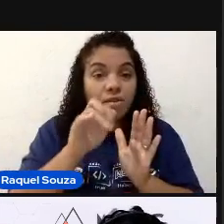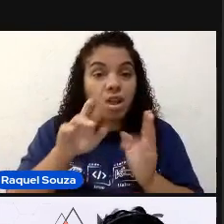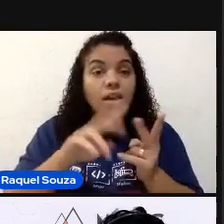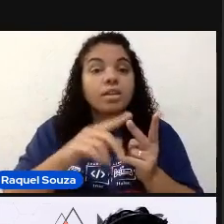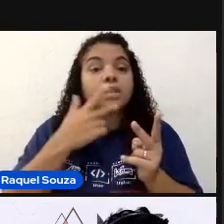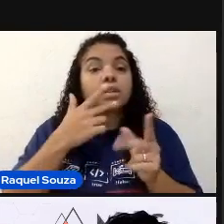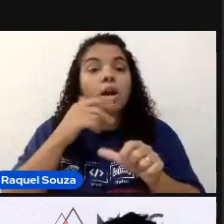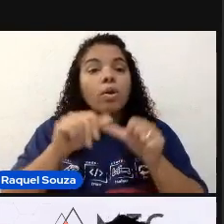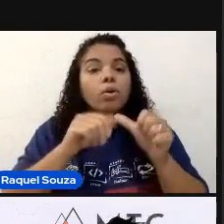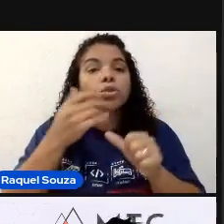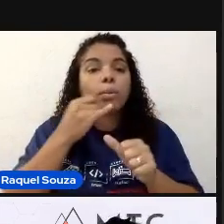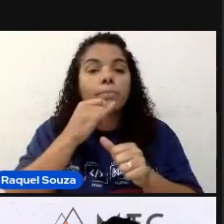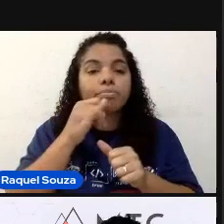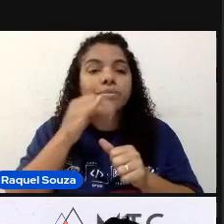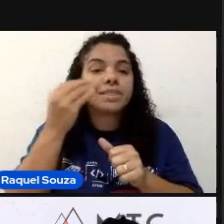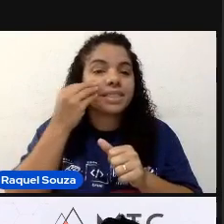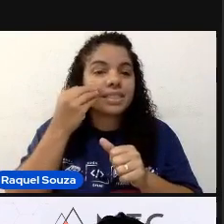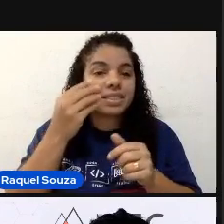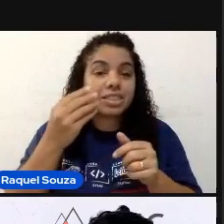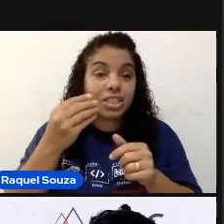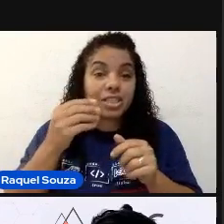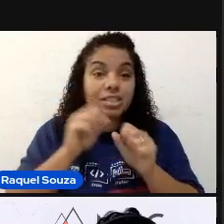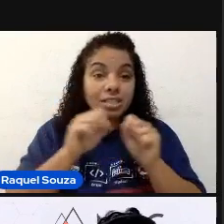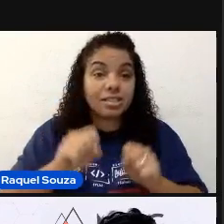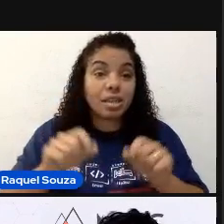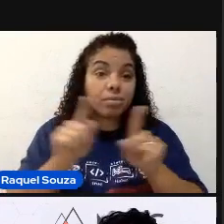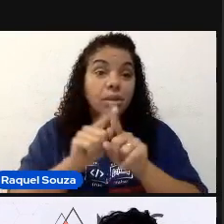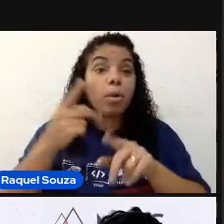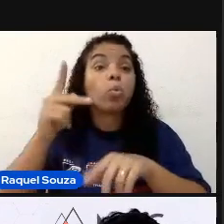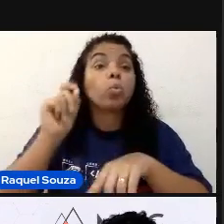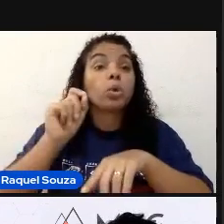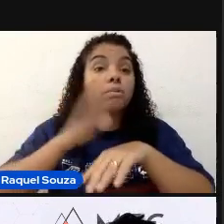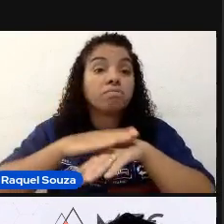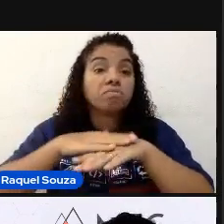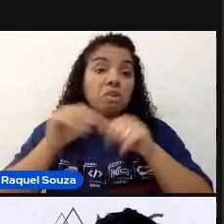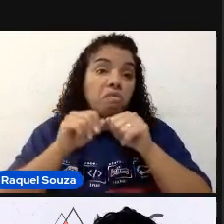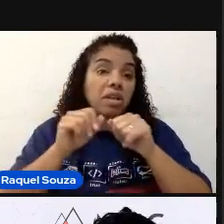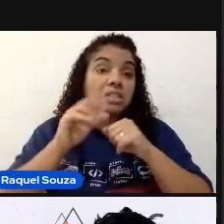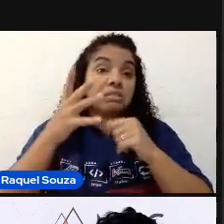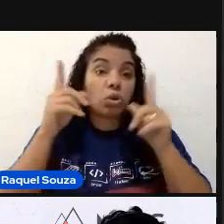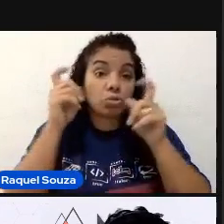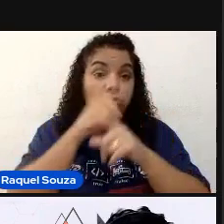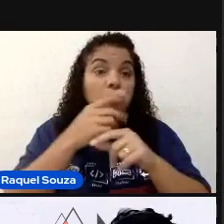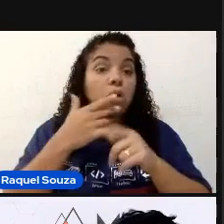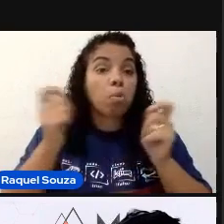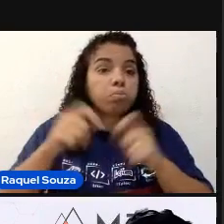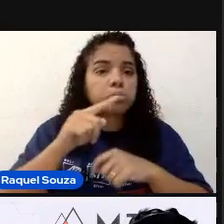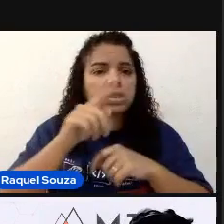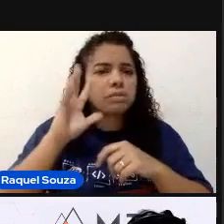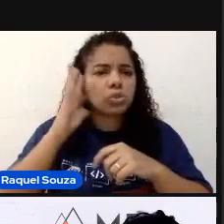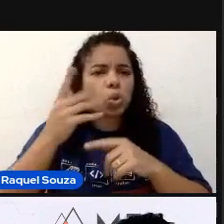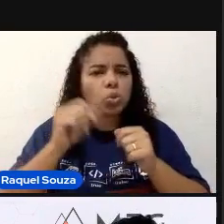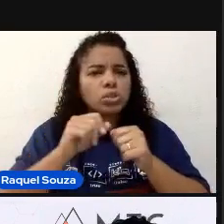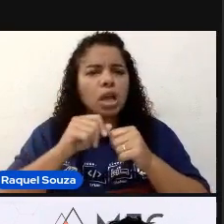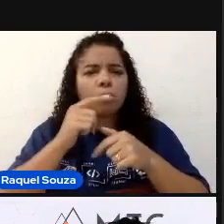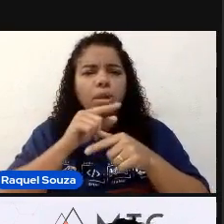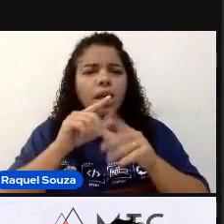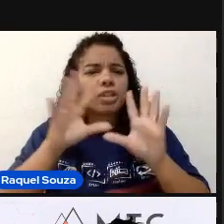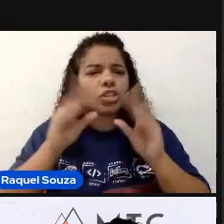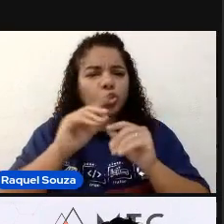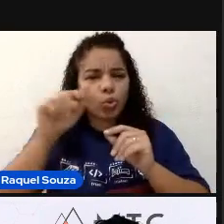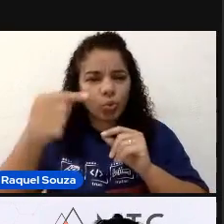sistema também. E o que fazer quando está difícil, Quais são as possíveis soluções para isso. E uma conclusão.